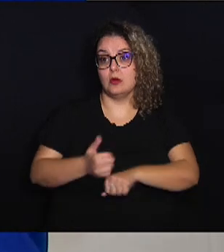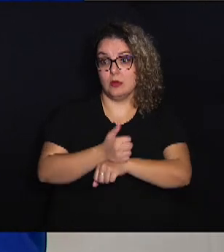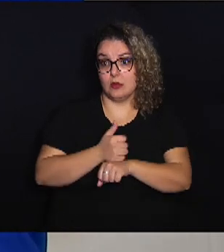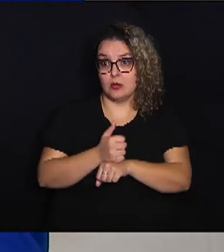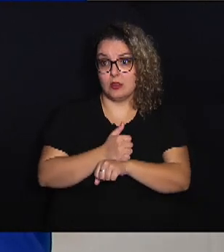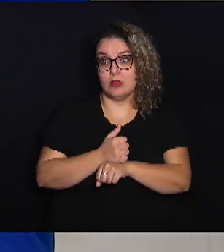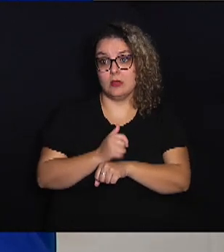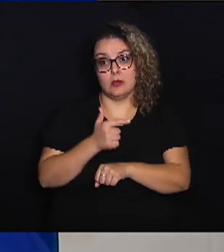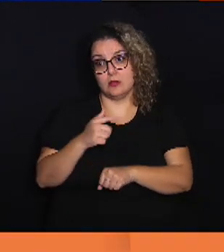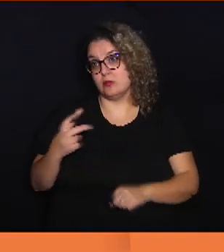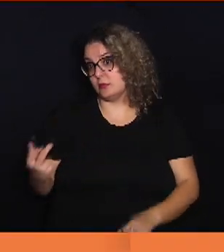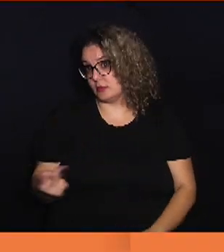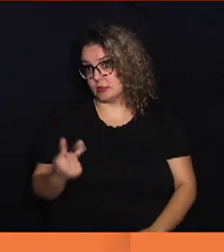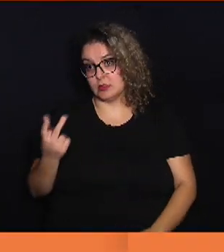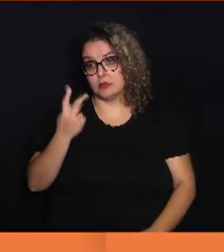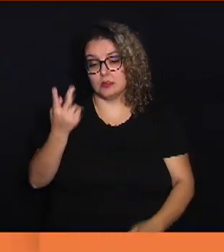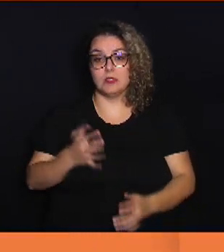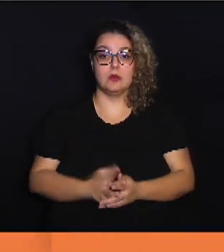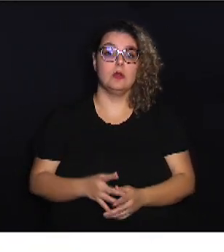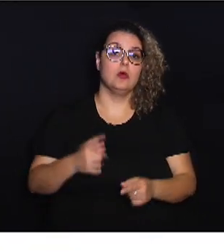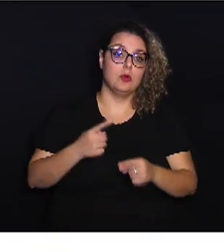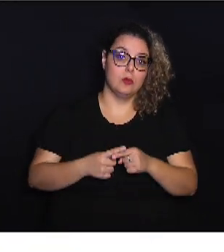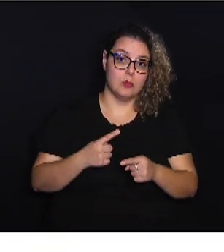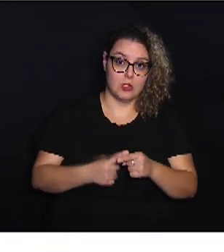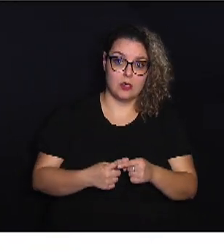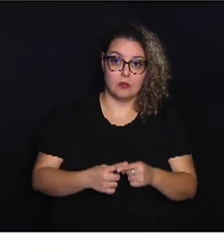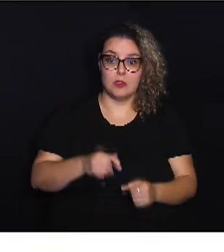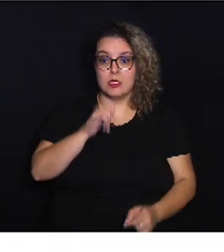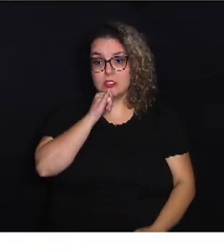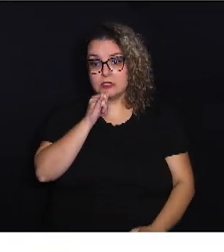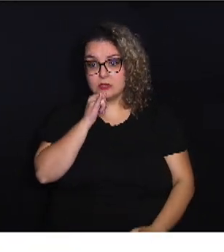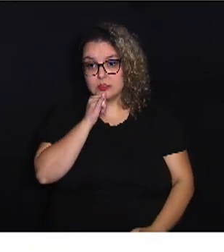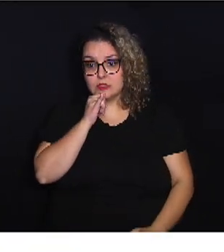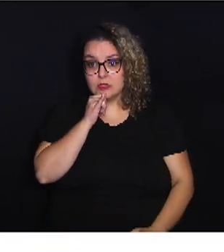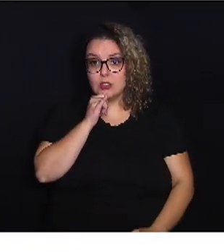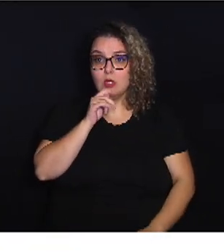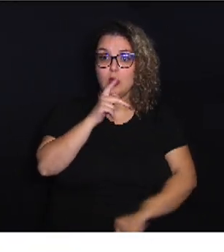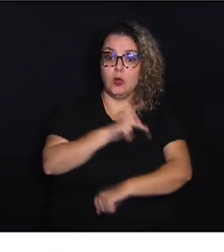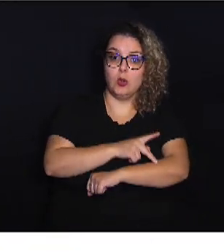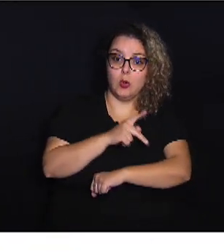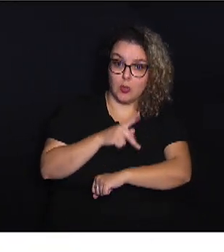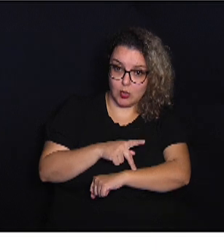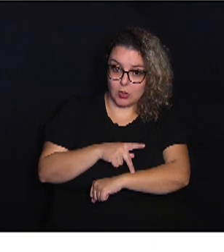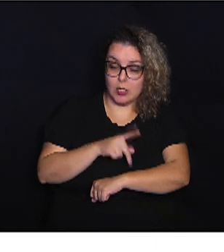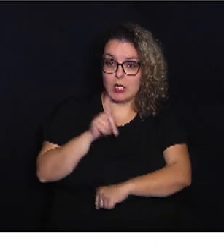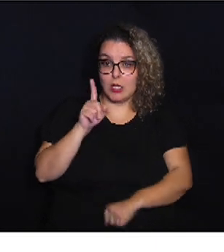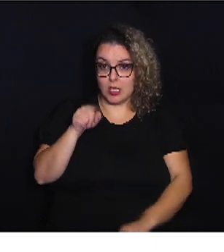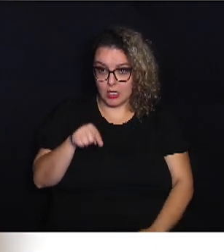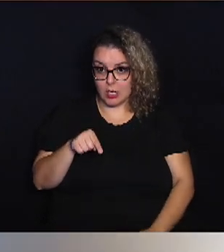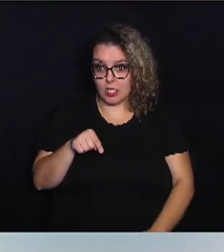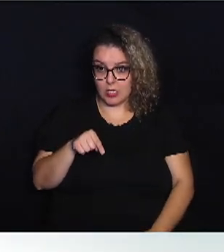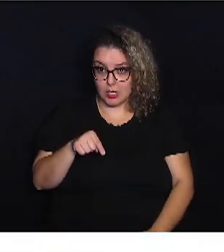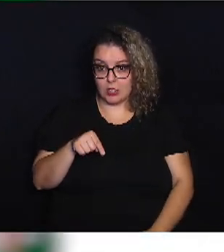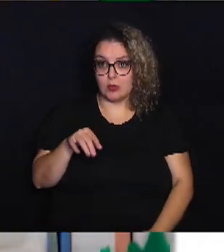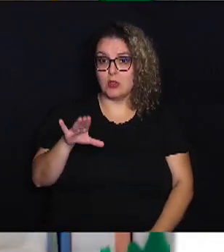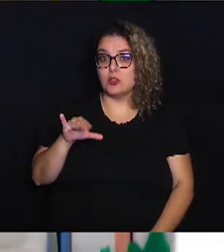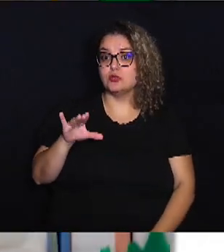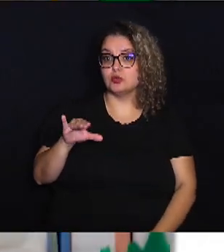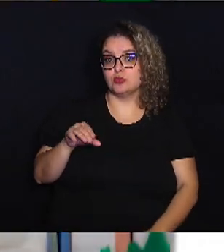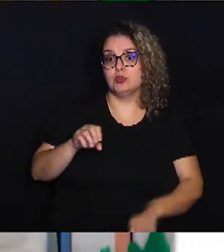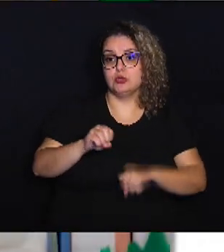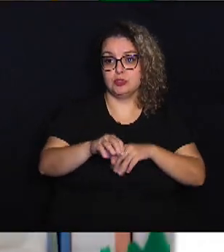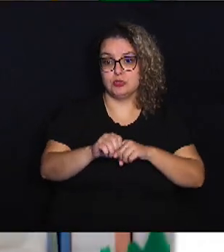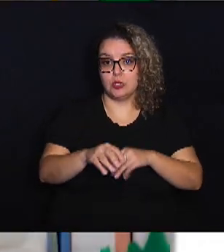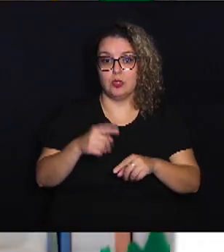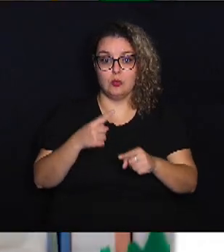desvalorizada, não é? Porque, vamos dizer, que o pedagogo, ele é o cientista da educação,